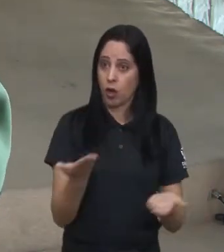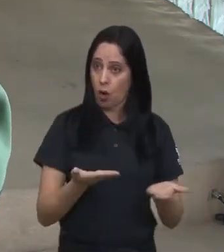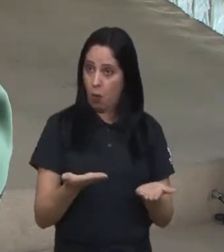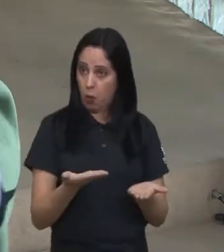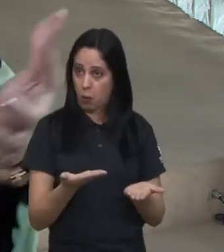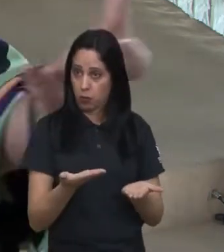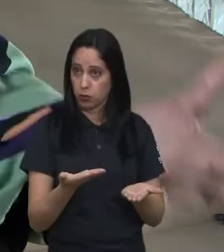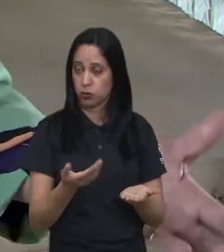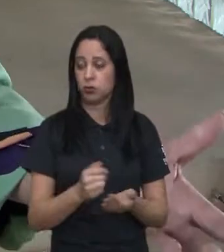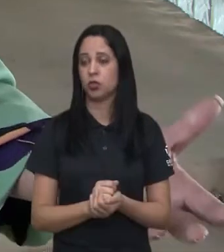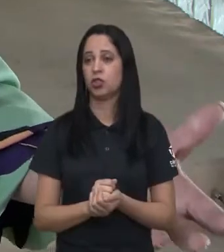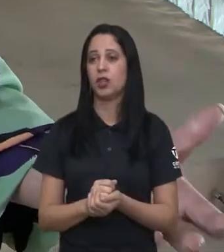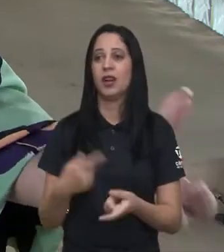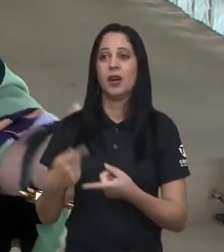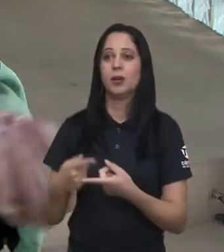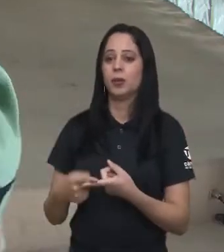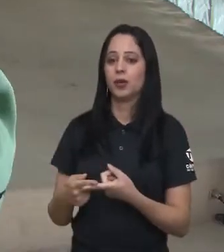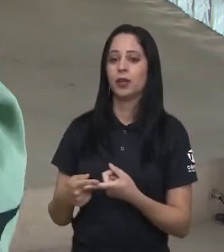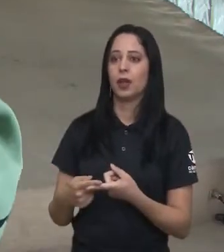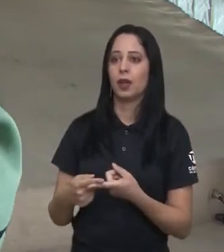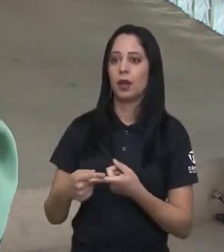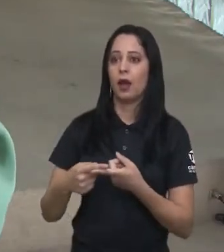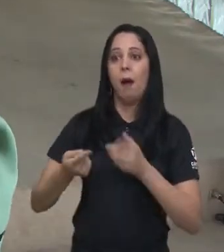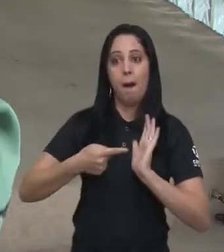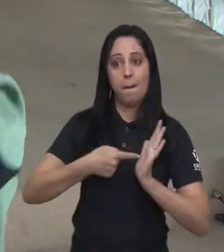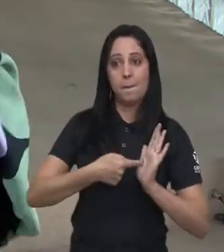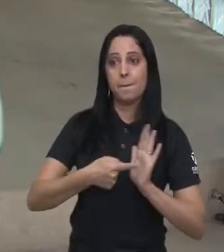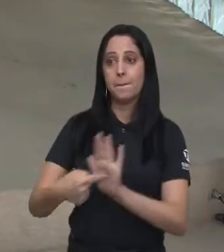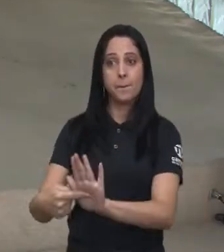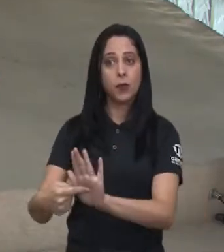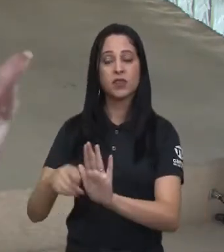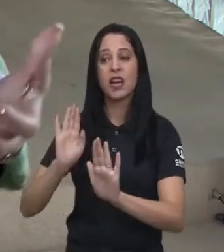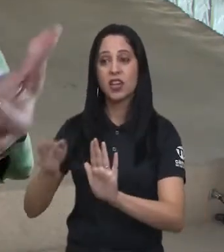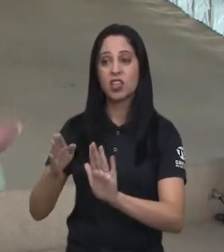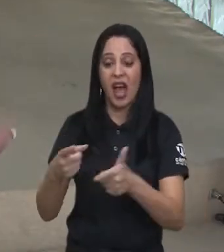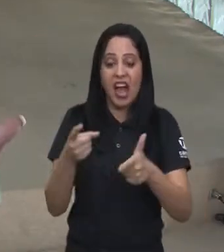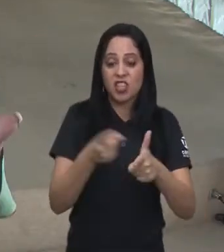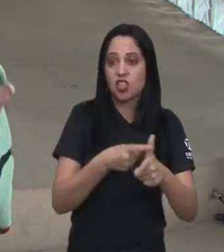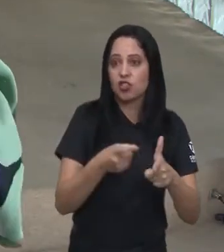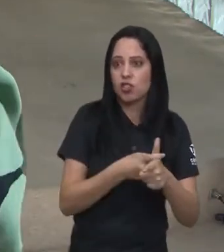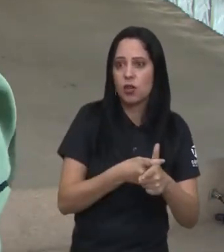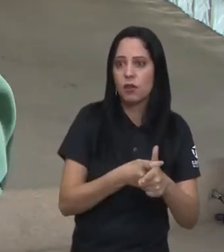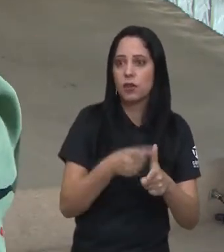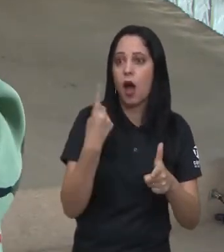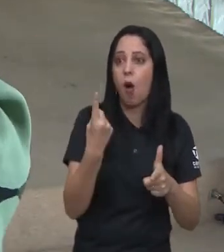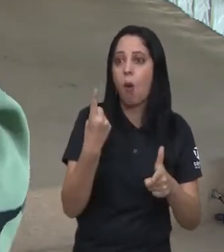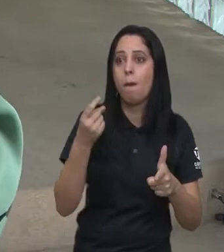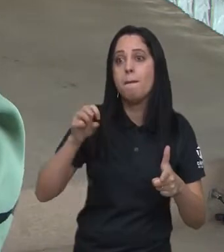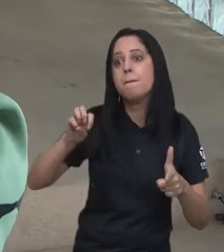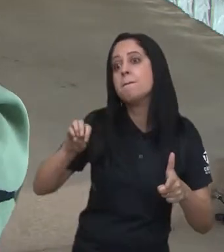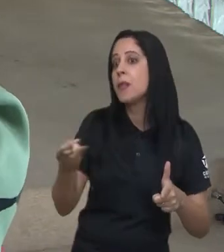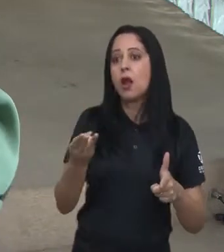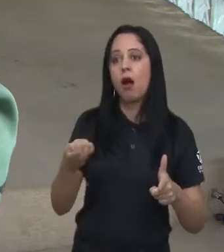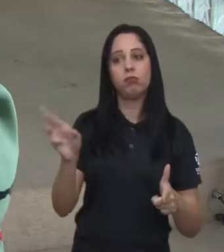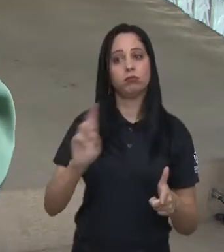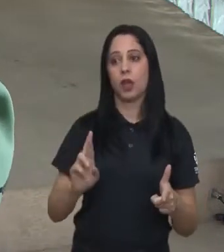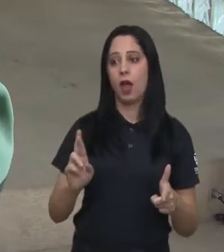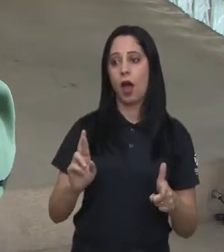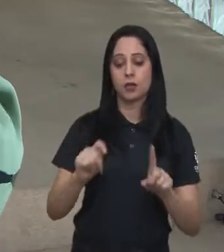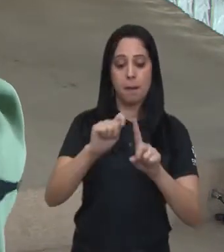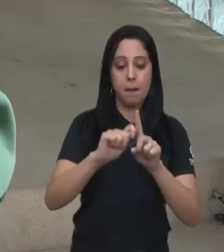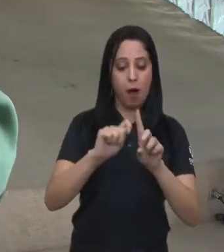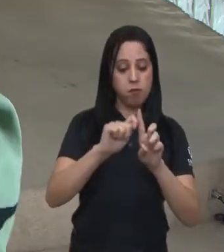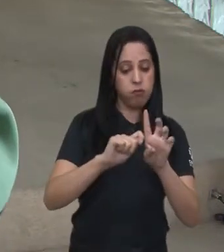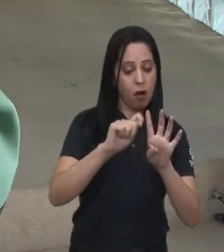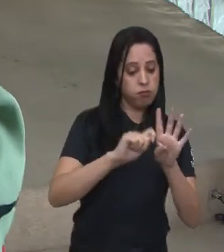importante uma reunião como essa em que viabilize, porque os números mostram que nós temos um déficit de aproximadamente